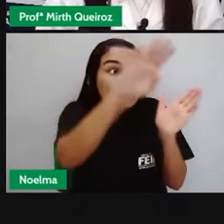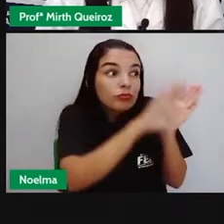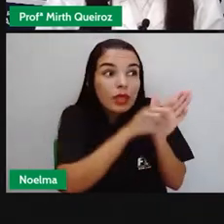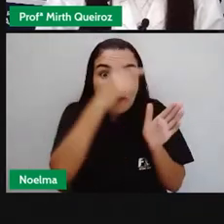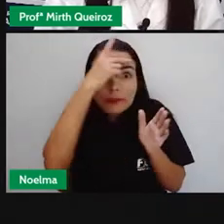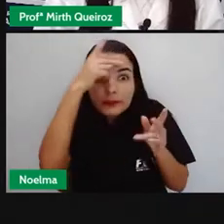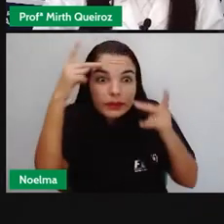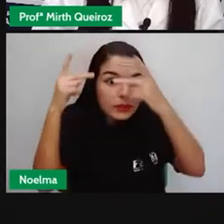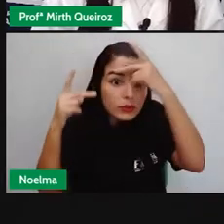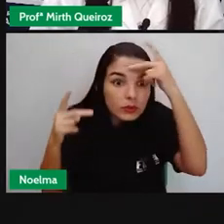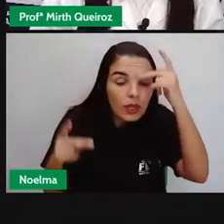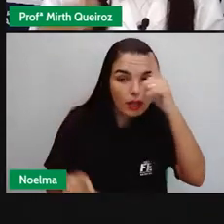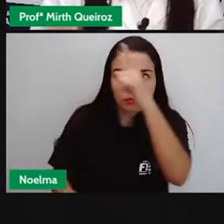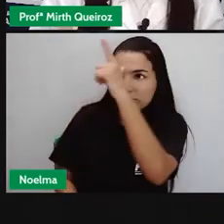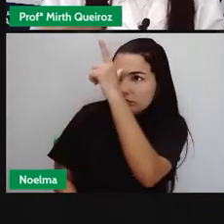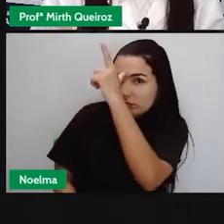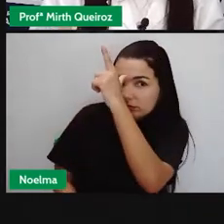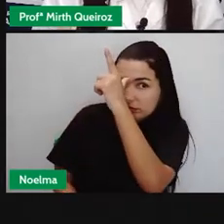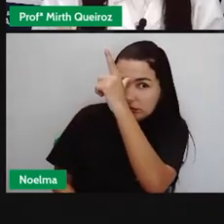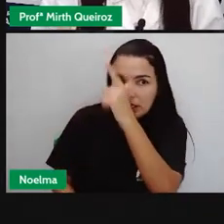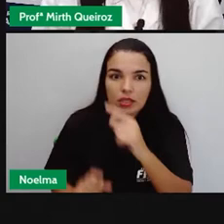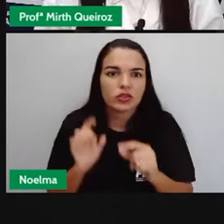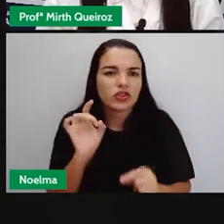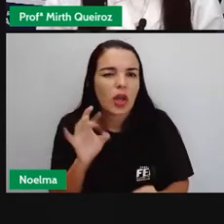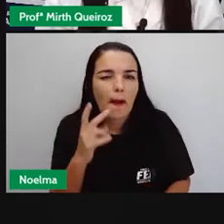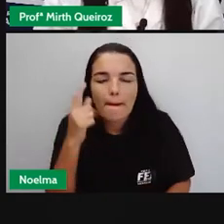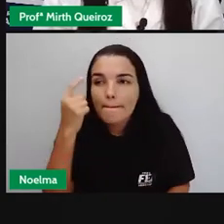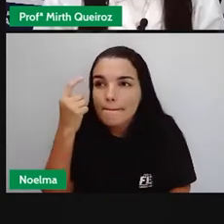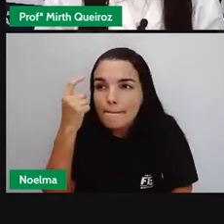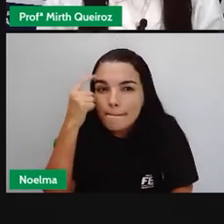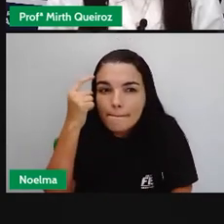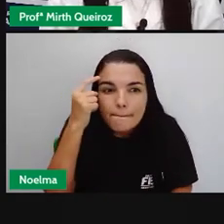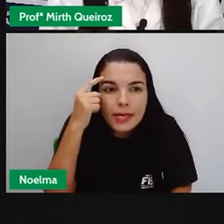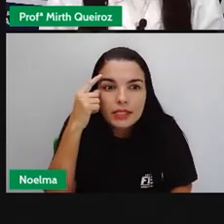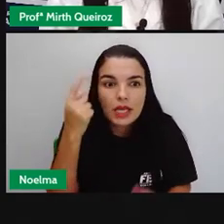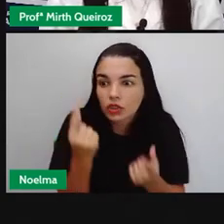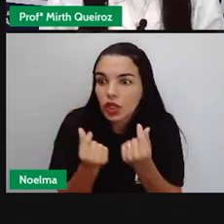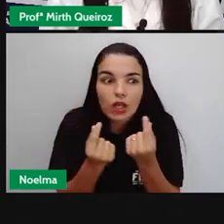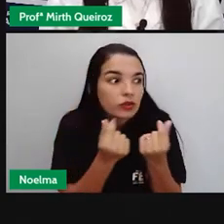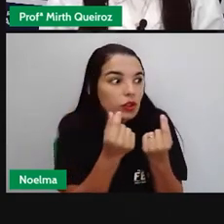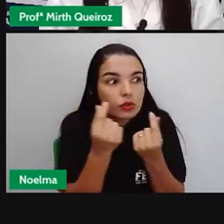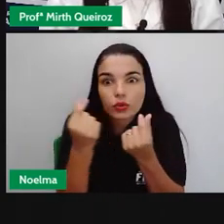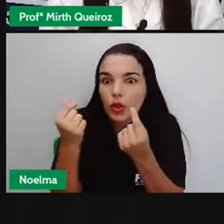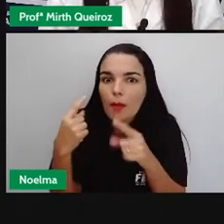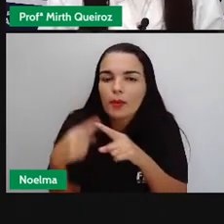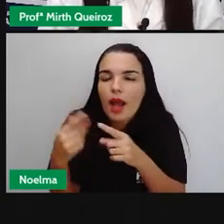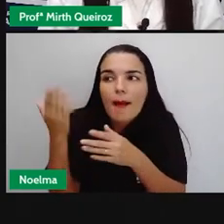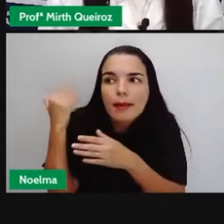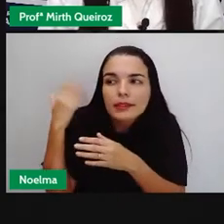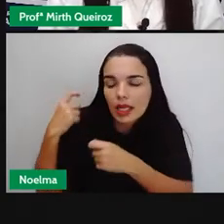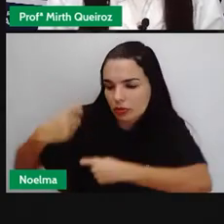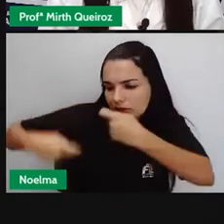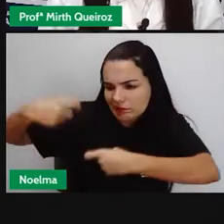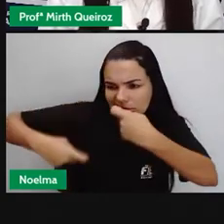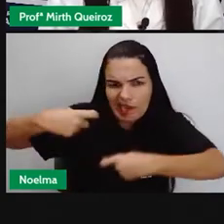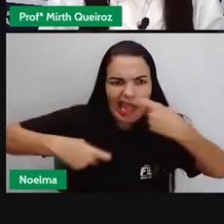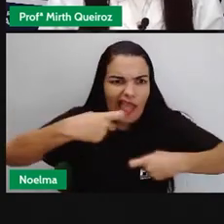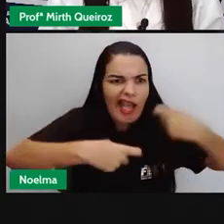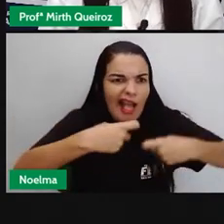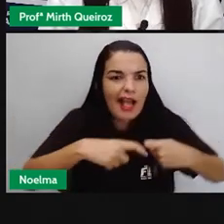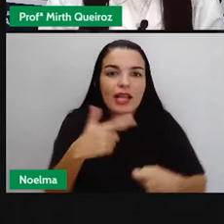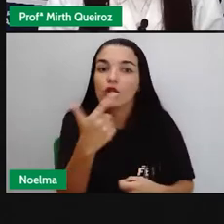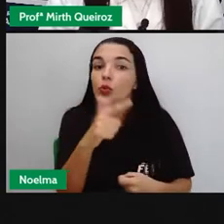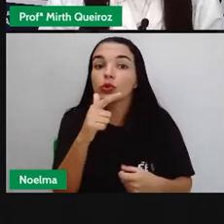mercenários alemães. Mercenários, a pessoa que pensa muito no dinheiro, né? Que haviam lutado nas guerras napoleônicas e estavam